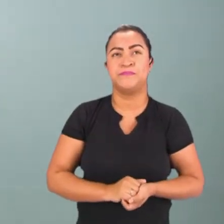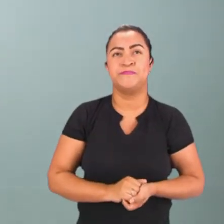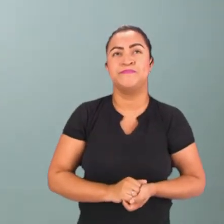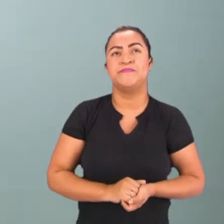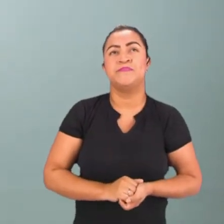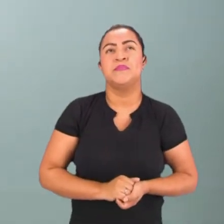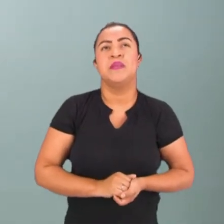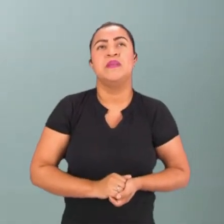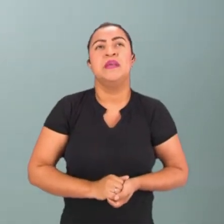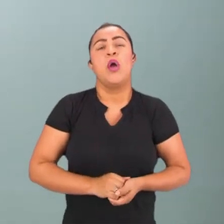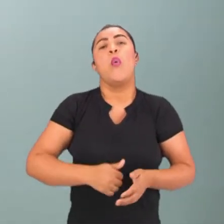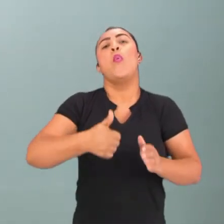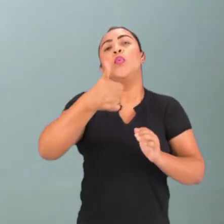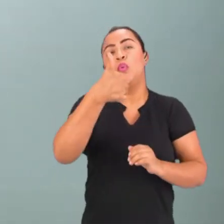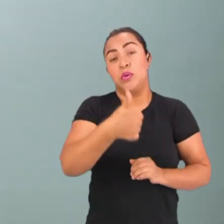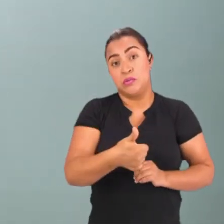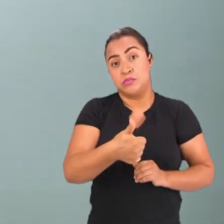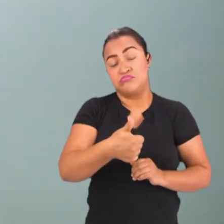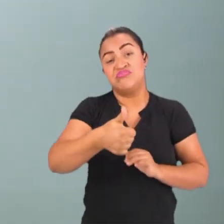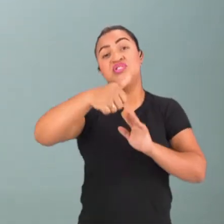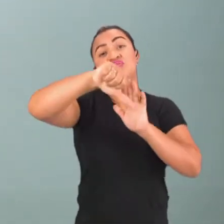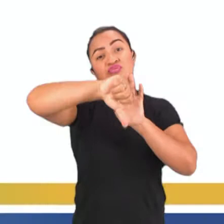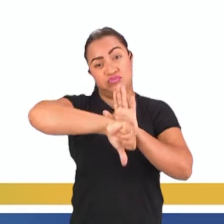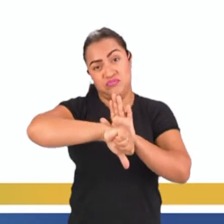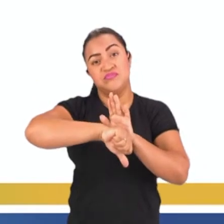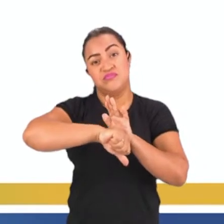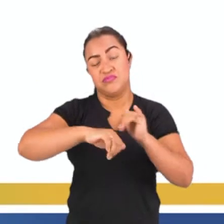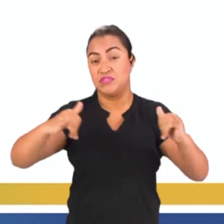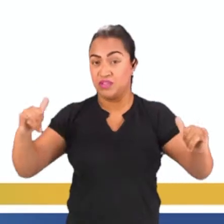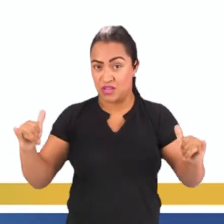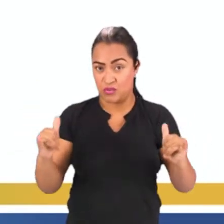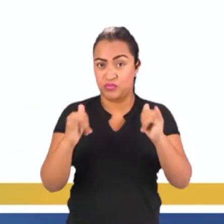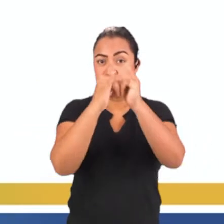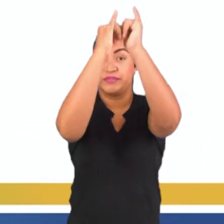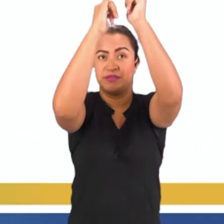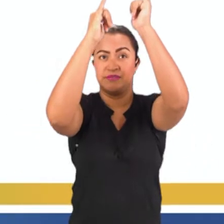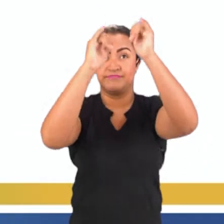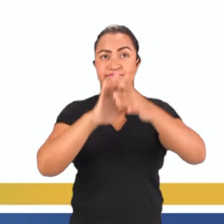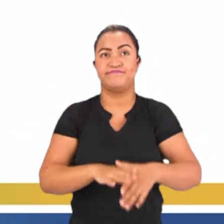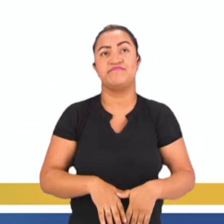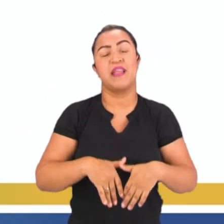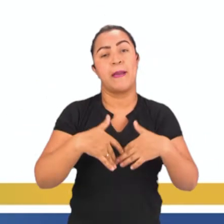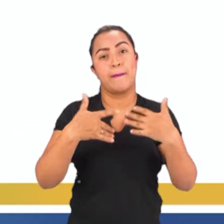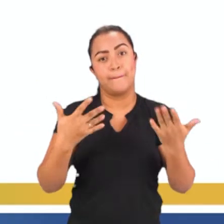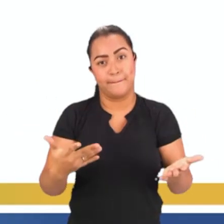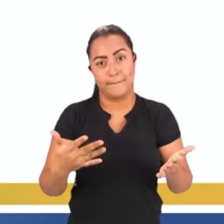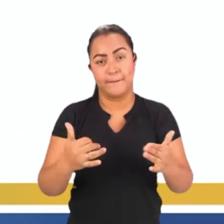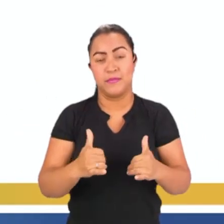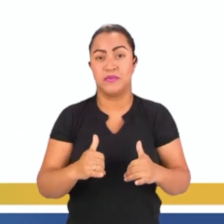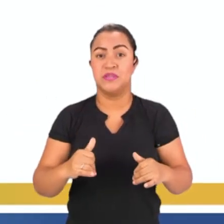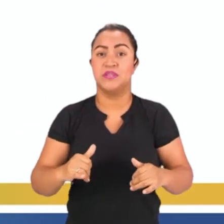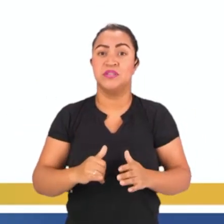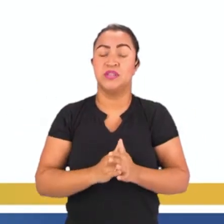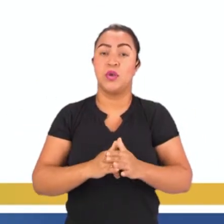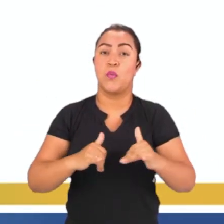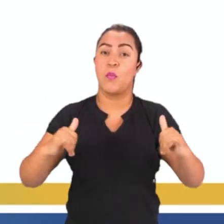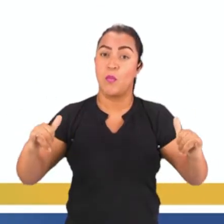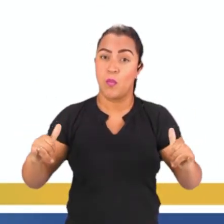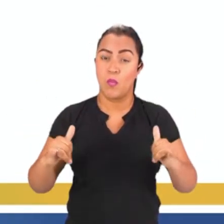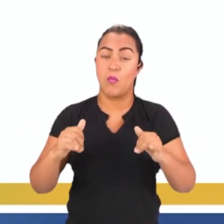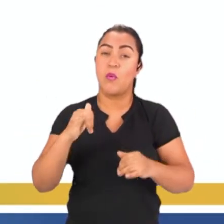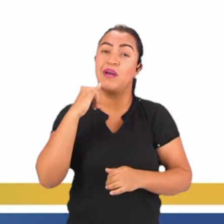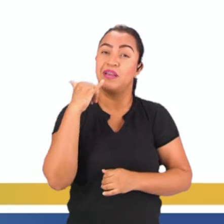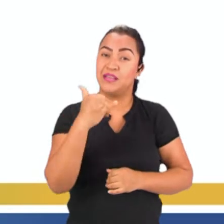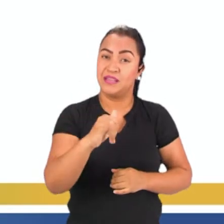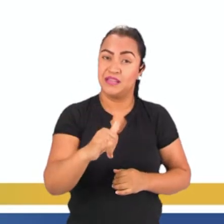Vantagens e desvantagens da usina hidrelétrica. Vamos lá. Apesar de ser uma fonte renovável de energia, não significa